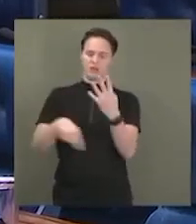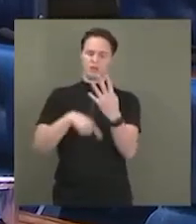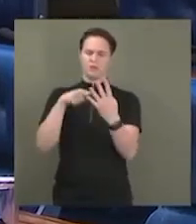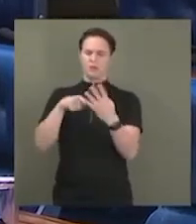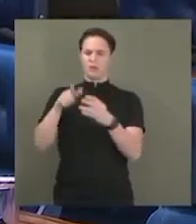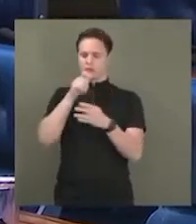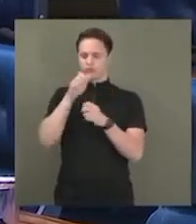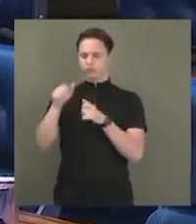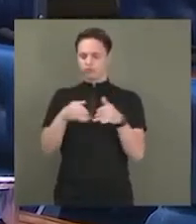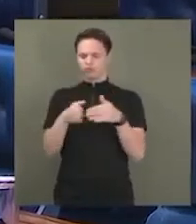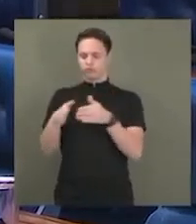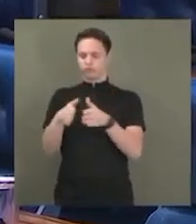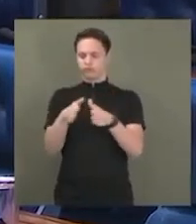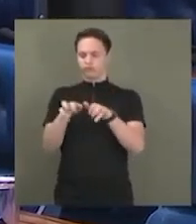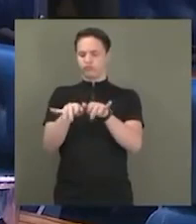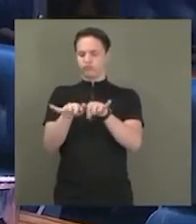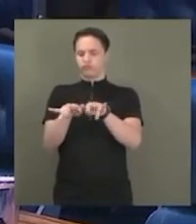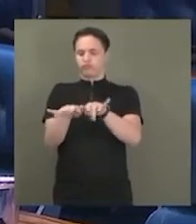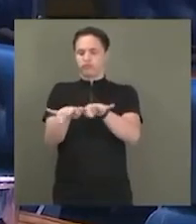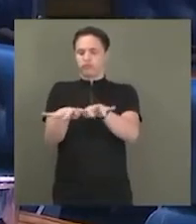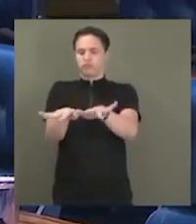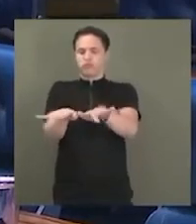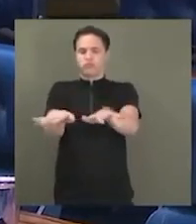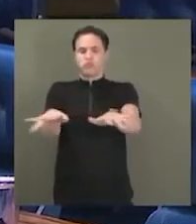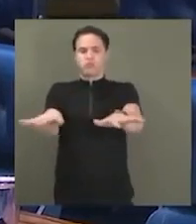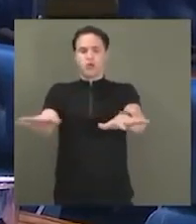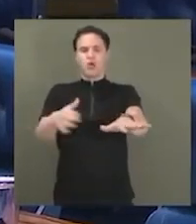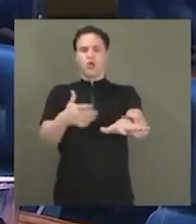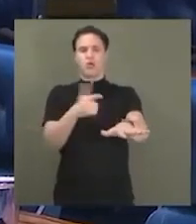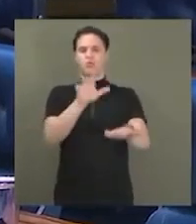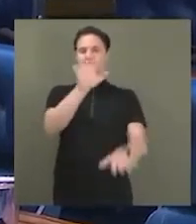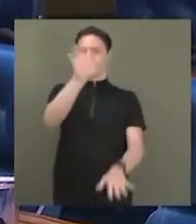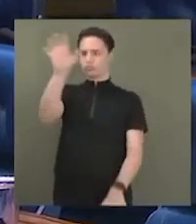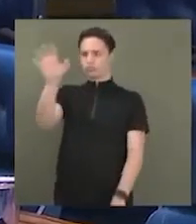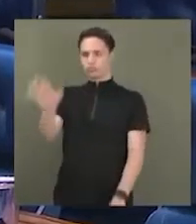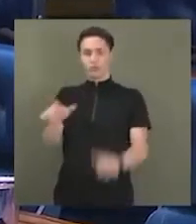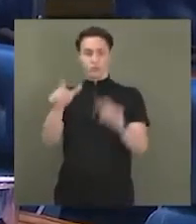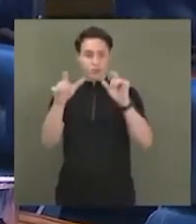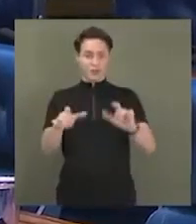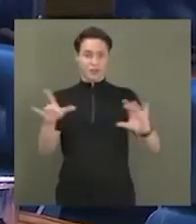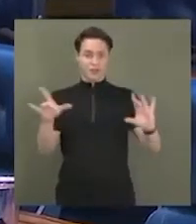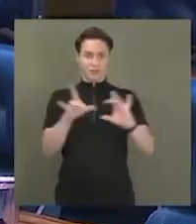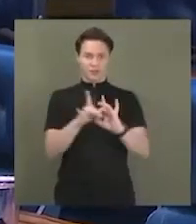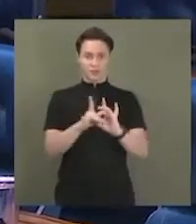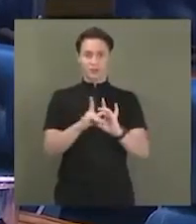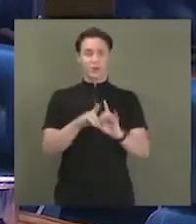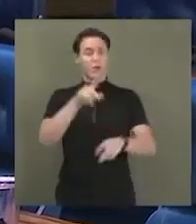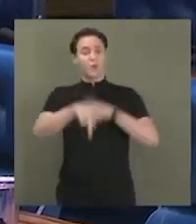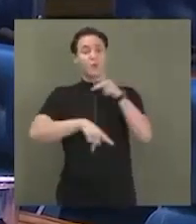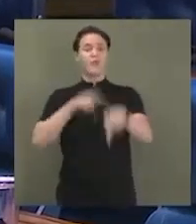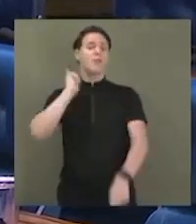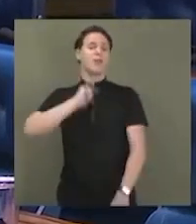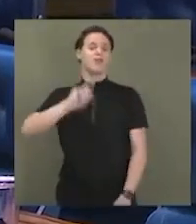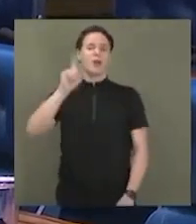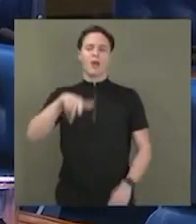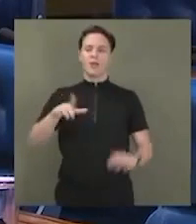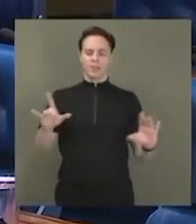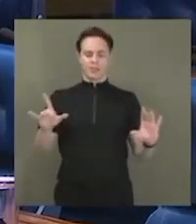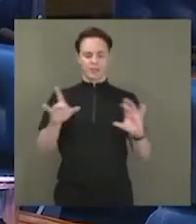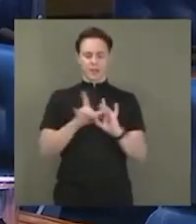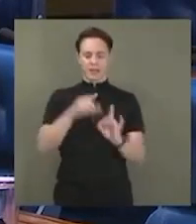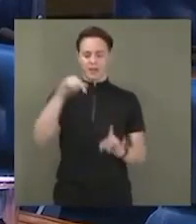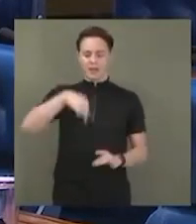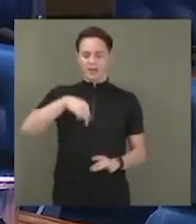principal rio de Minas Gerais, ele é da integração. O mineiro é da integração. Aqui no